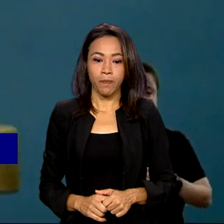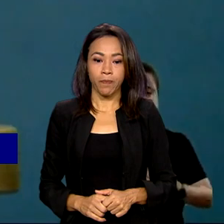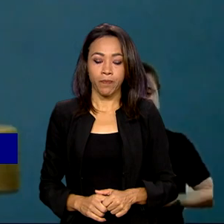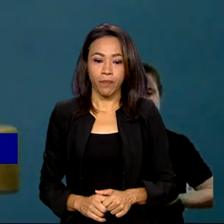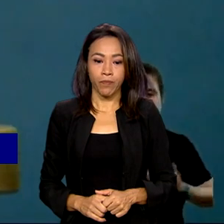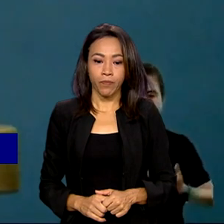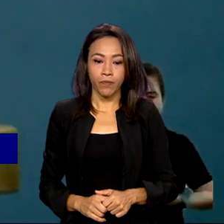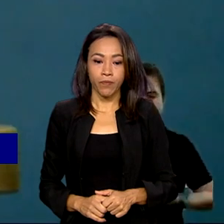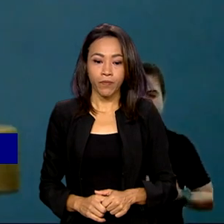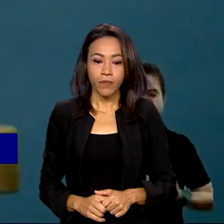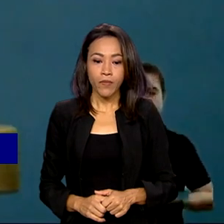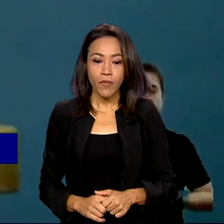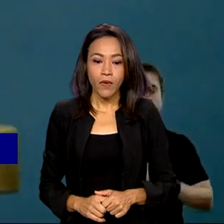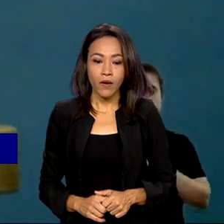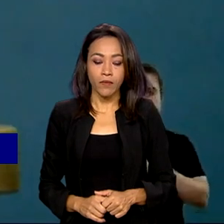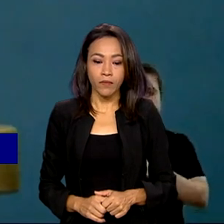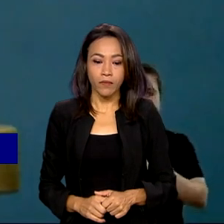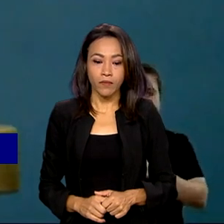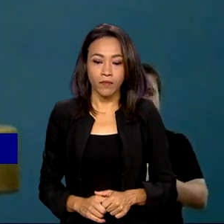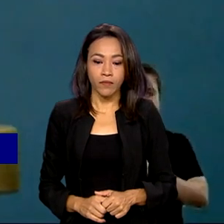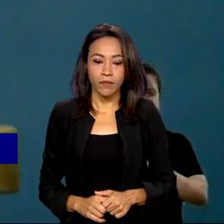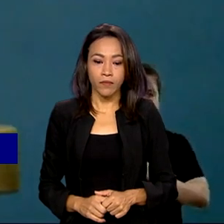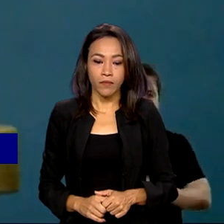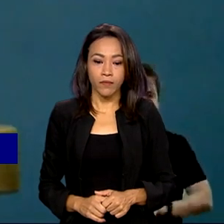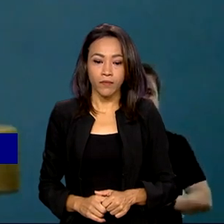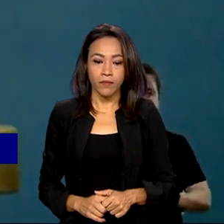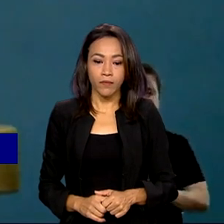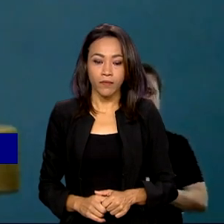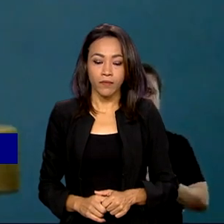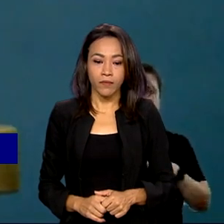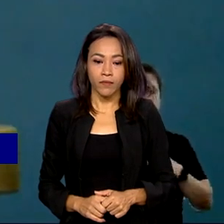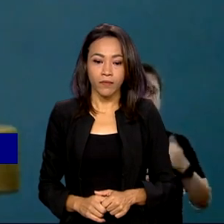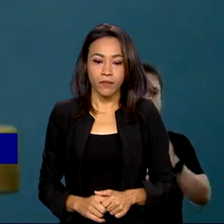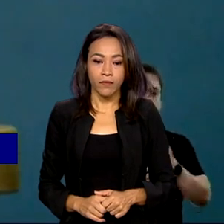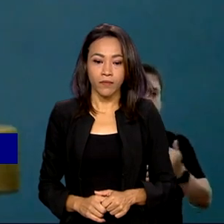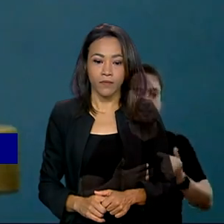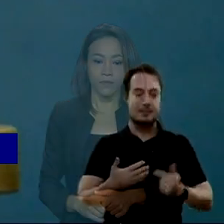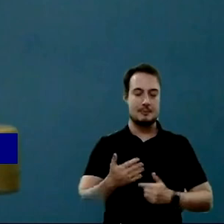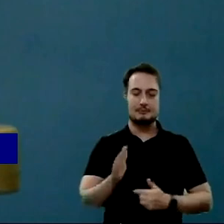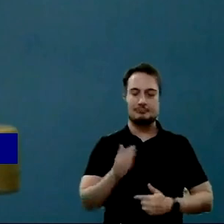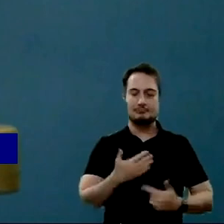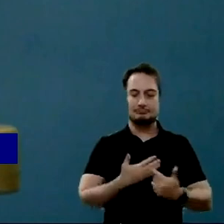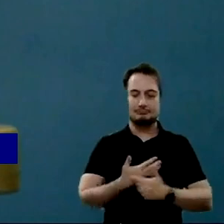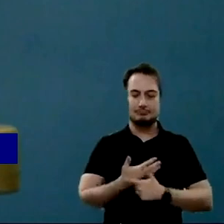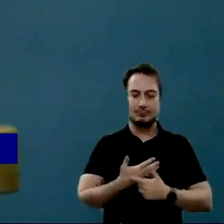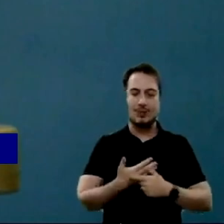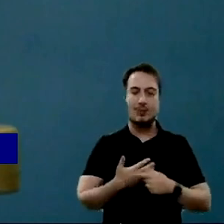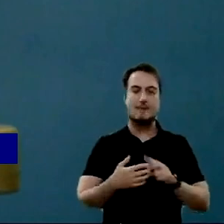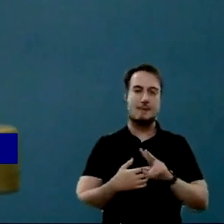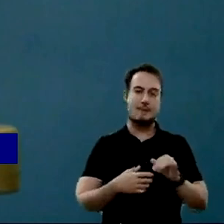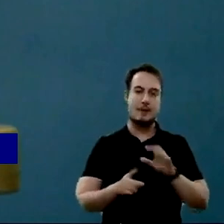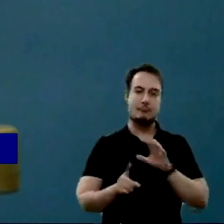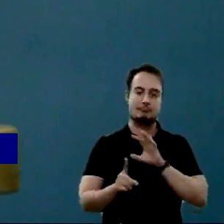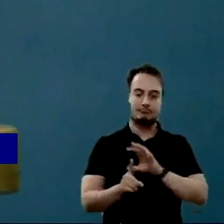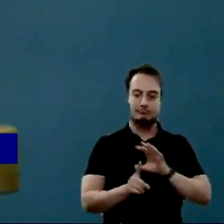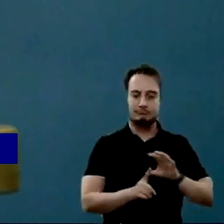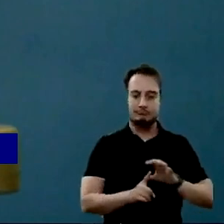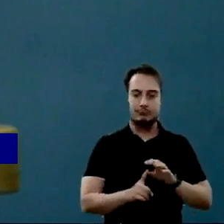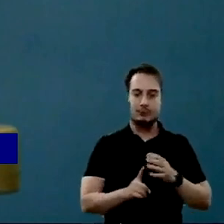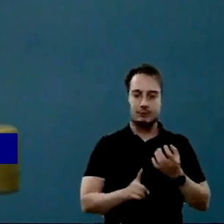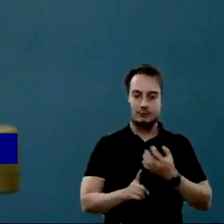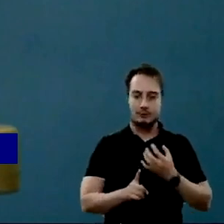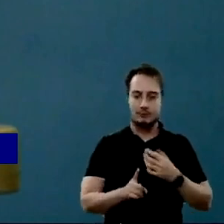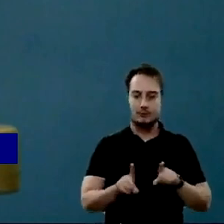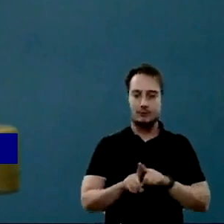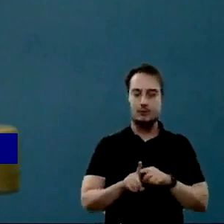de Gestão de Pessoas, para além da discussão da negociação, ela tem várias outras pautas que afetam diretamente os servidores. E a gente está